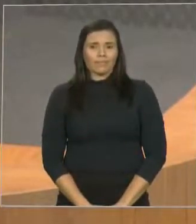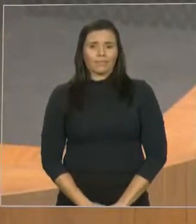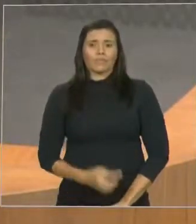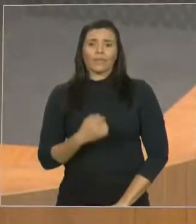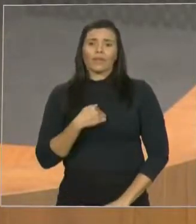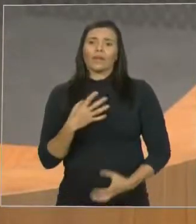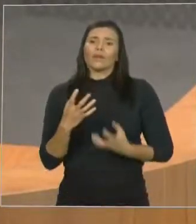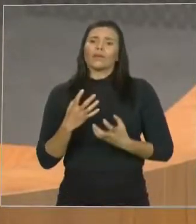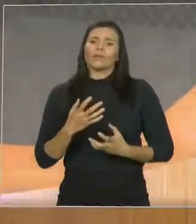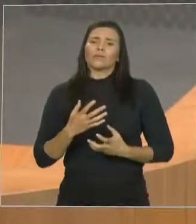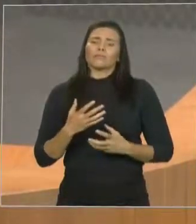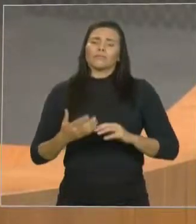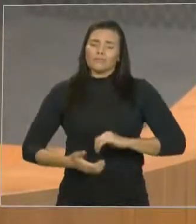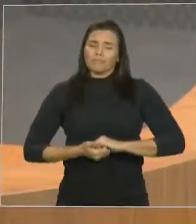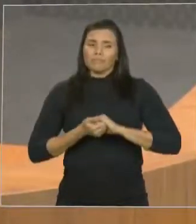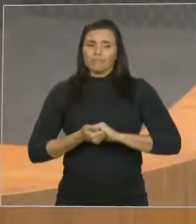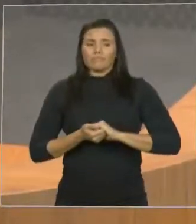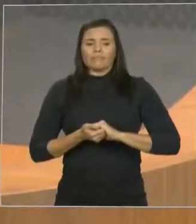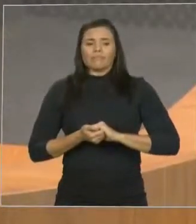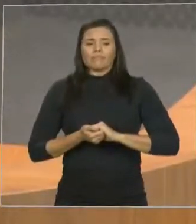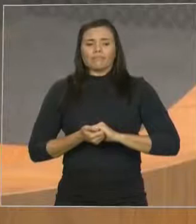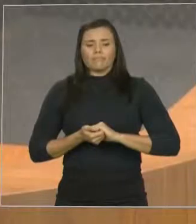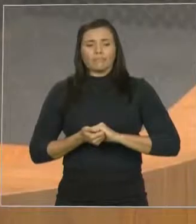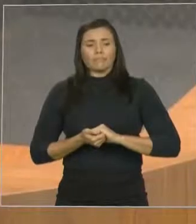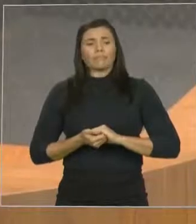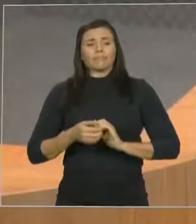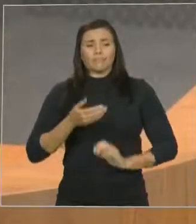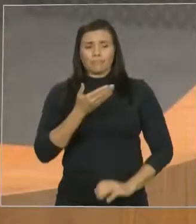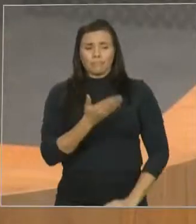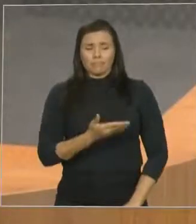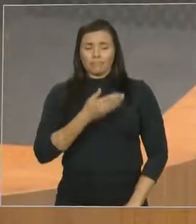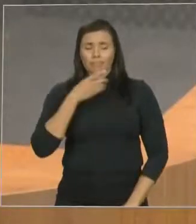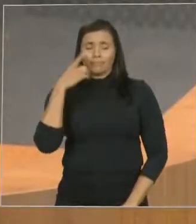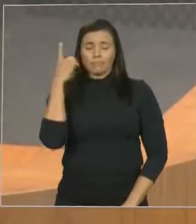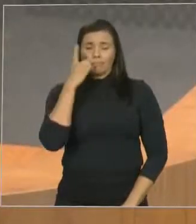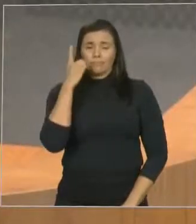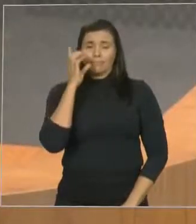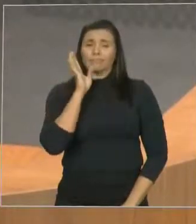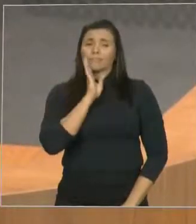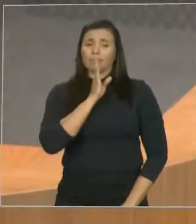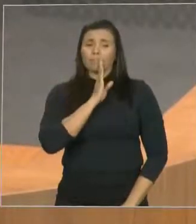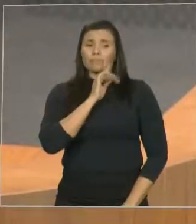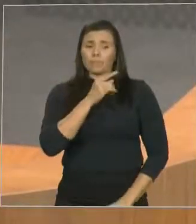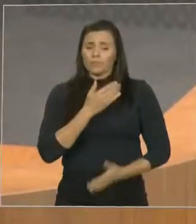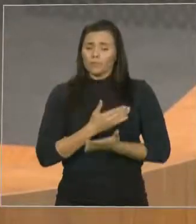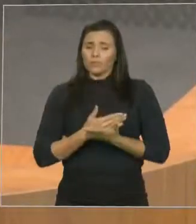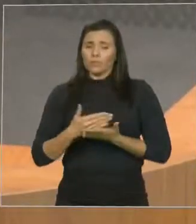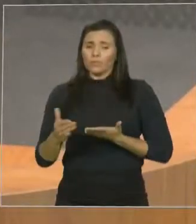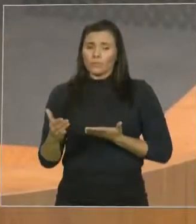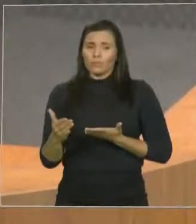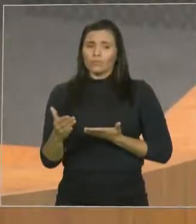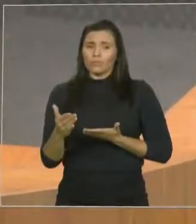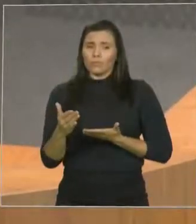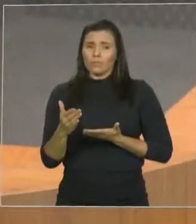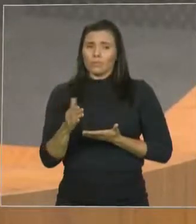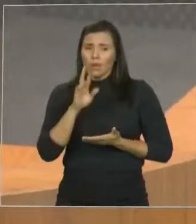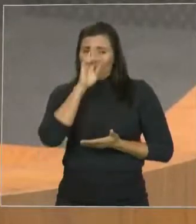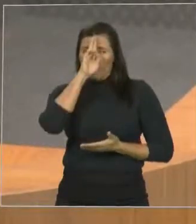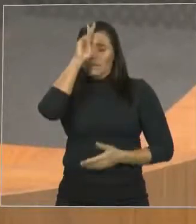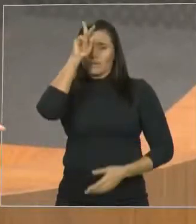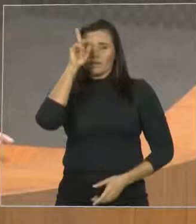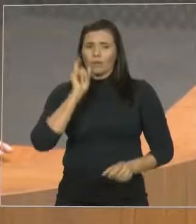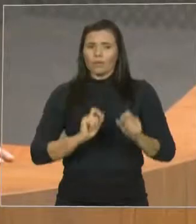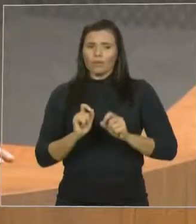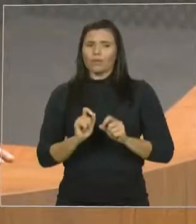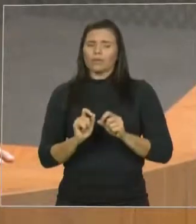parabenizar o deputado Beira pela iniciativa de ter feito audiência